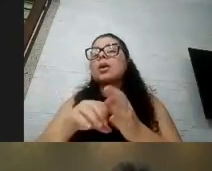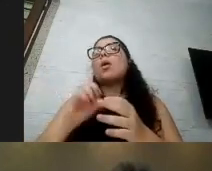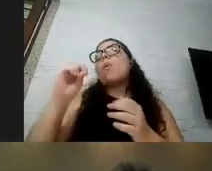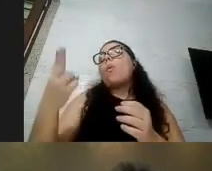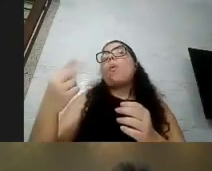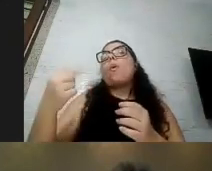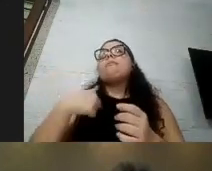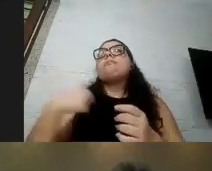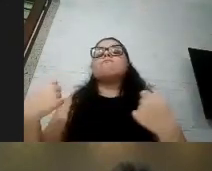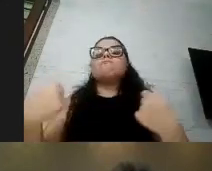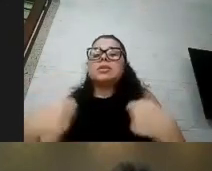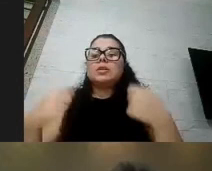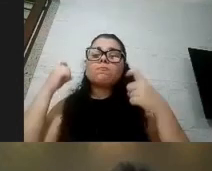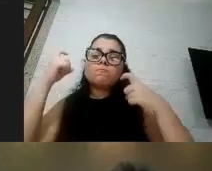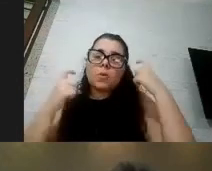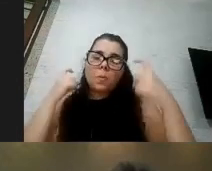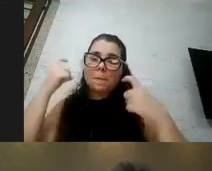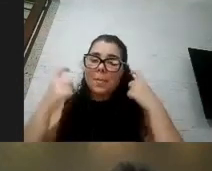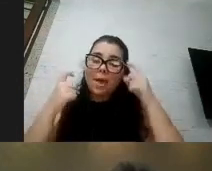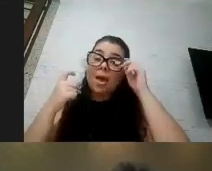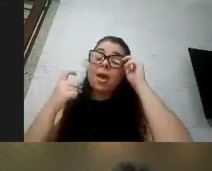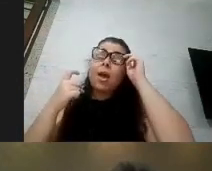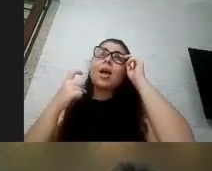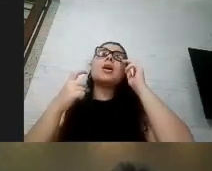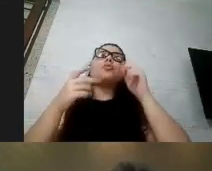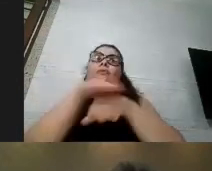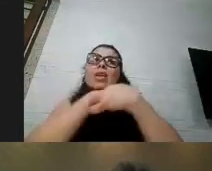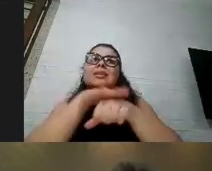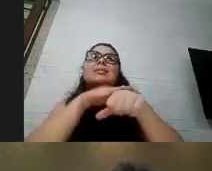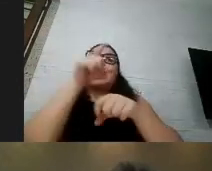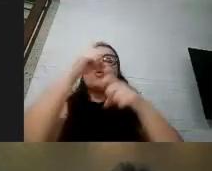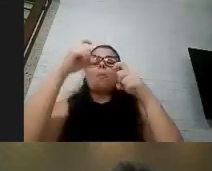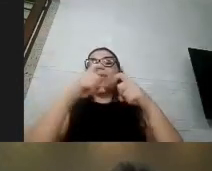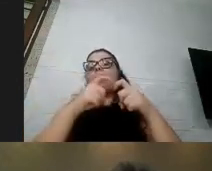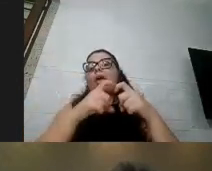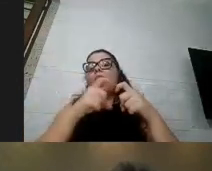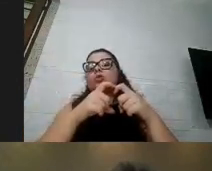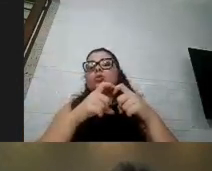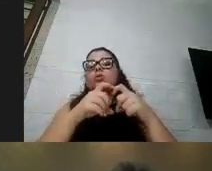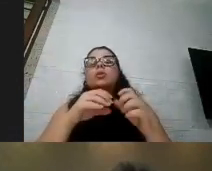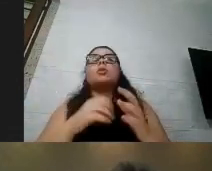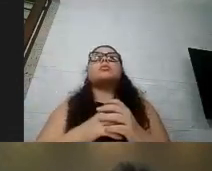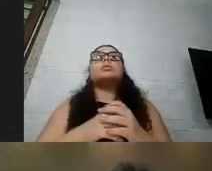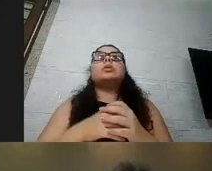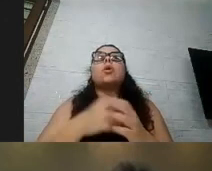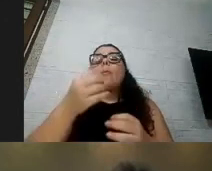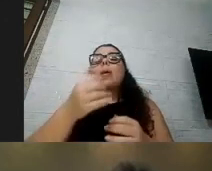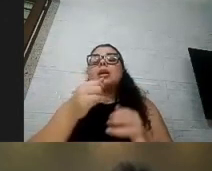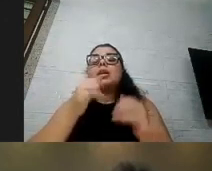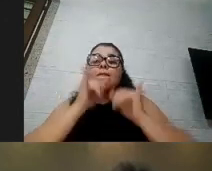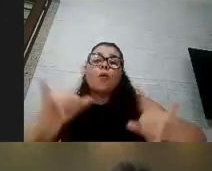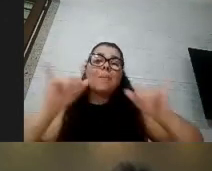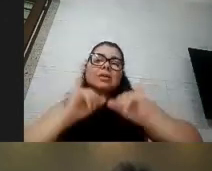devo me preocupar ou alertar o médico se tem alguma informação que ela